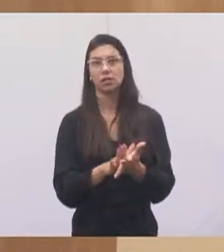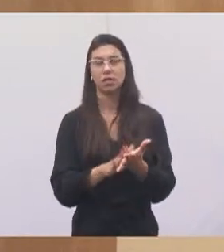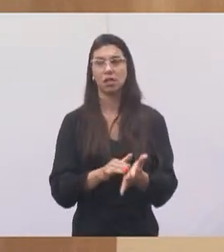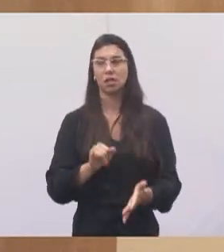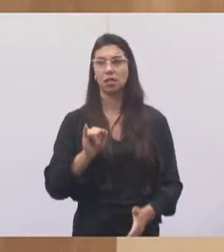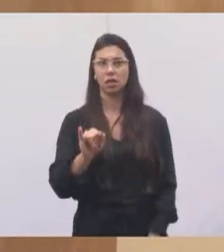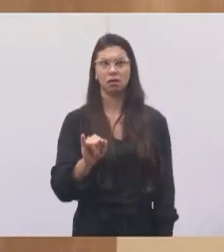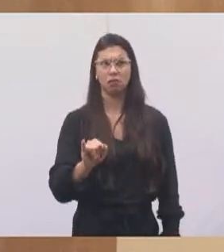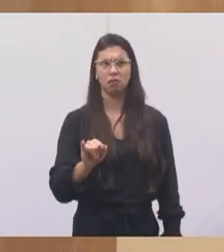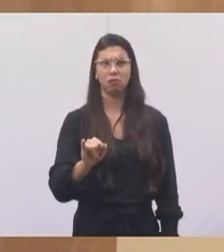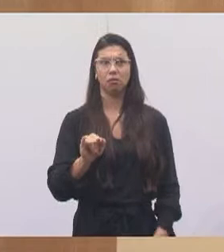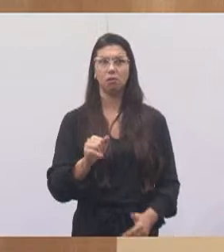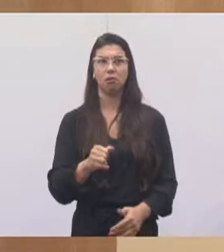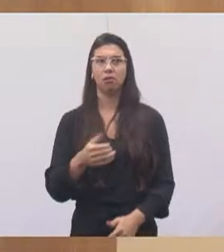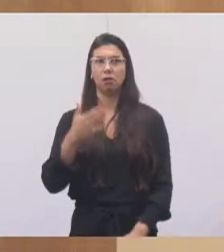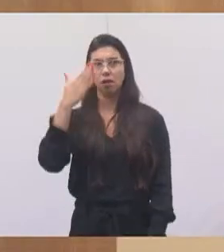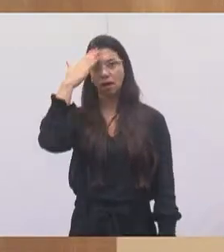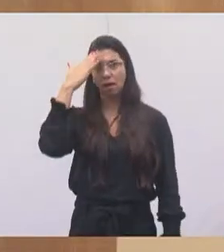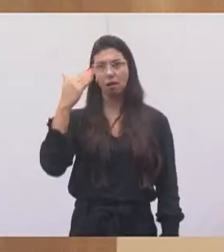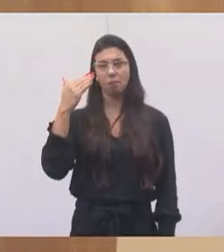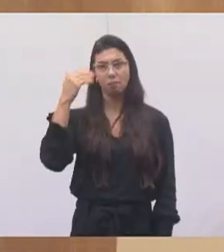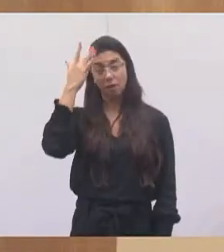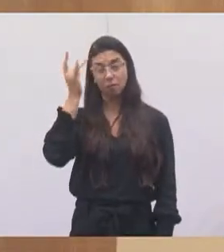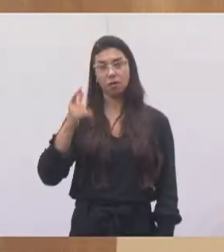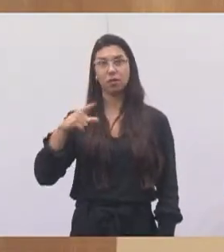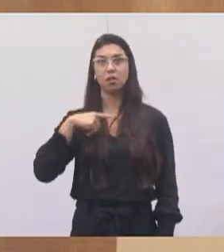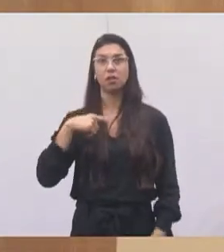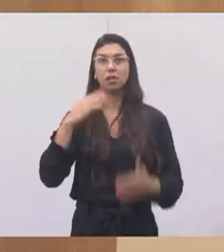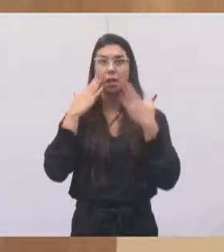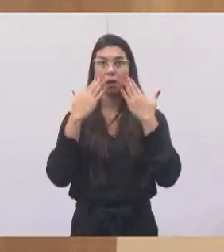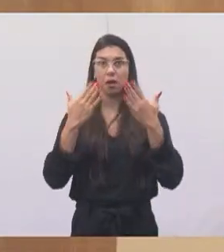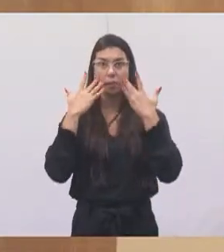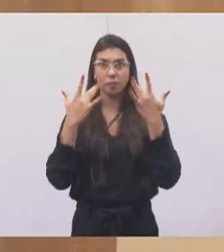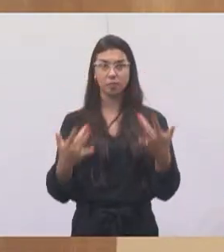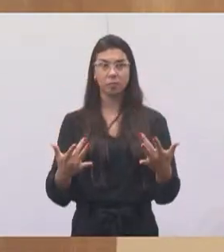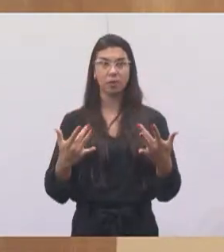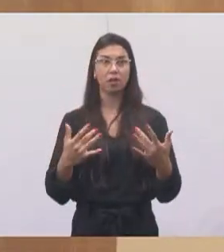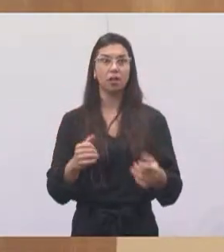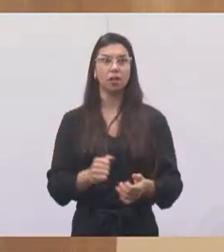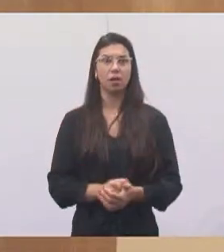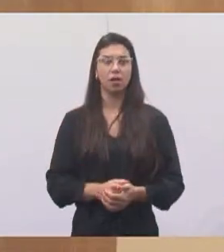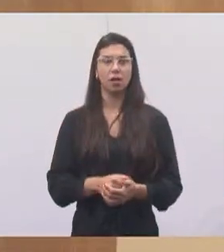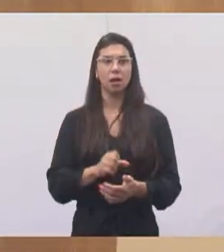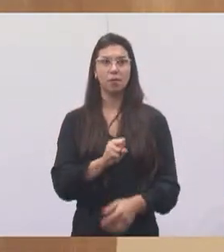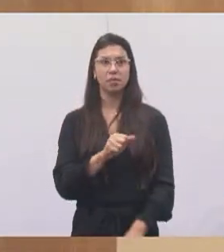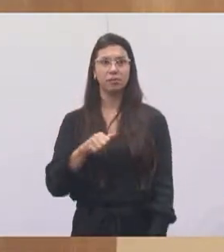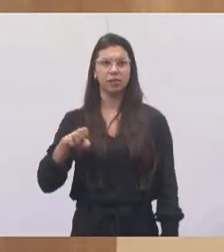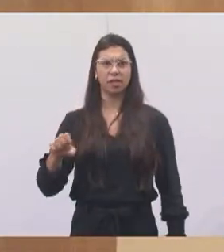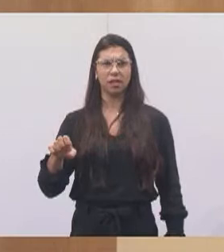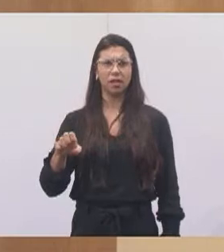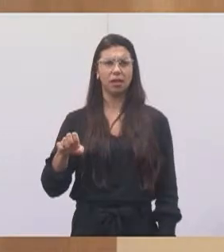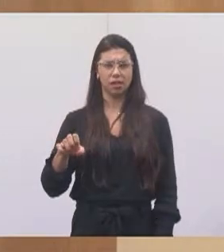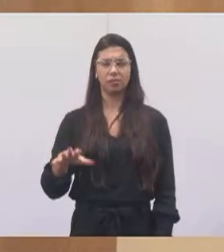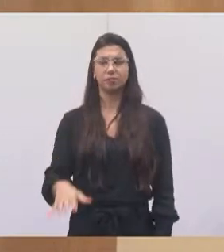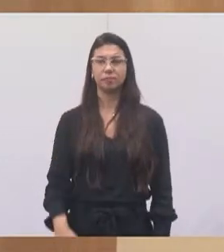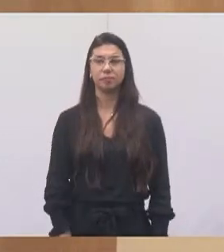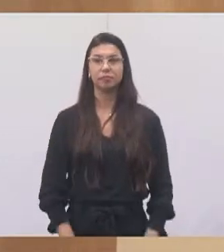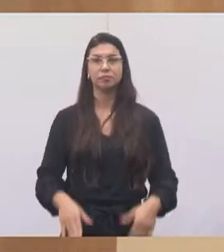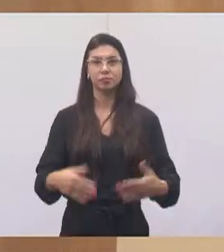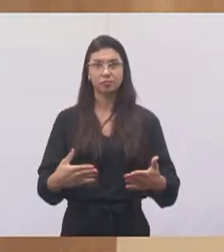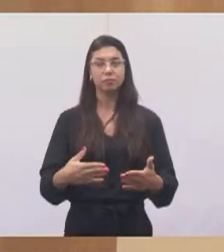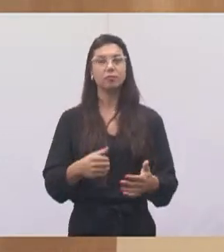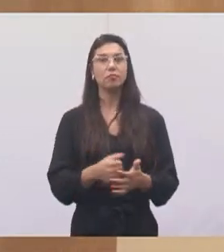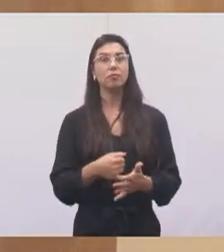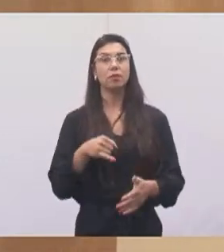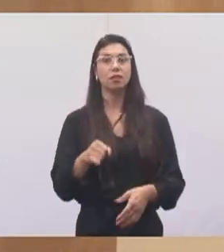pública aqui nessa casa, junto ao Saai, onde o Saai, toda a equipe do Saai vai estar aqui para esclarecer dúvidas, quem tem